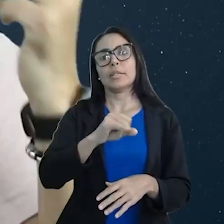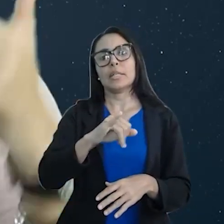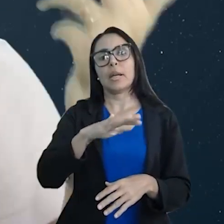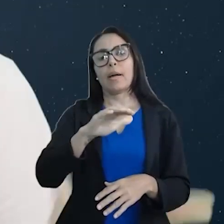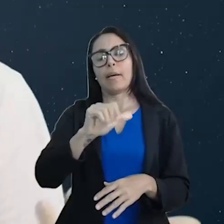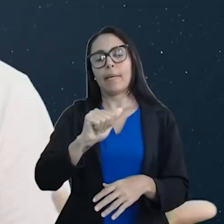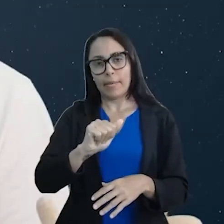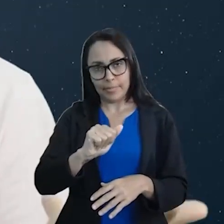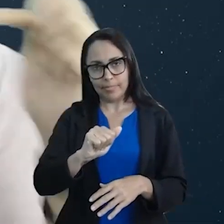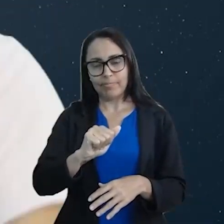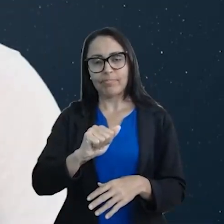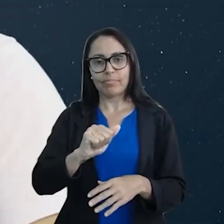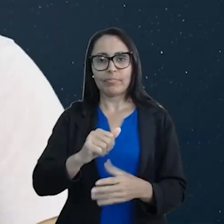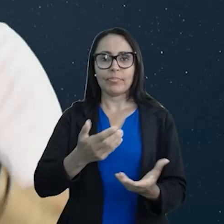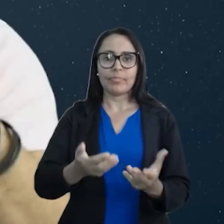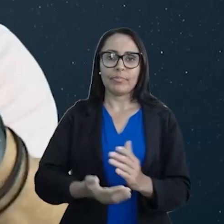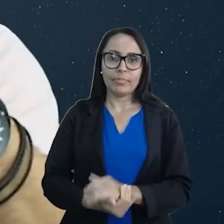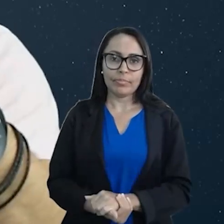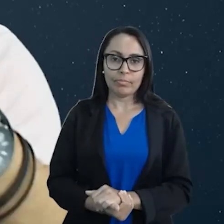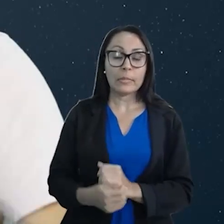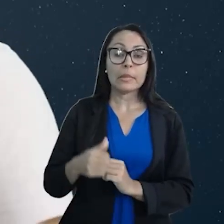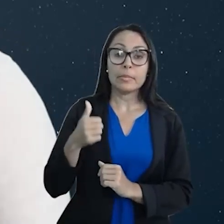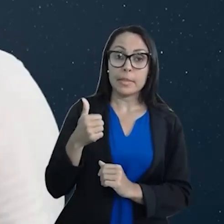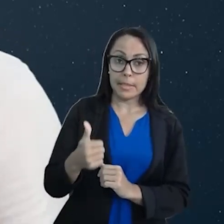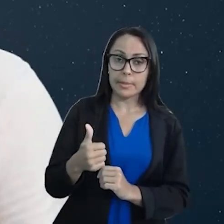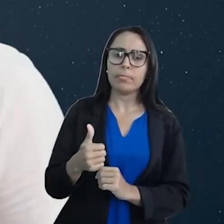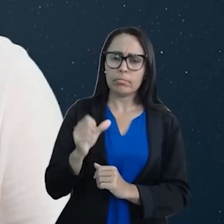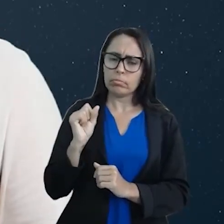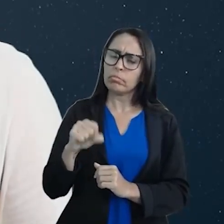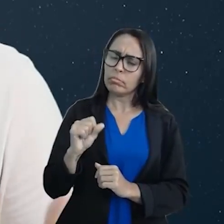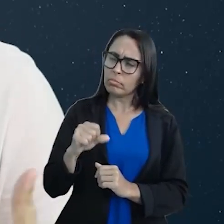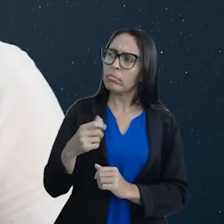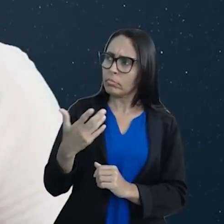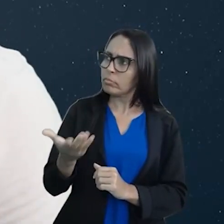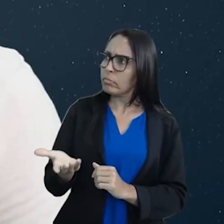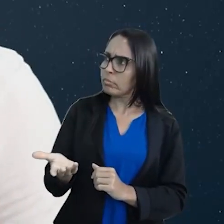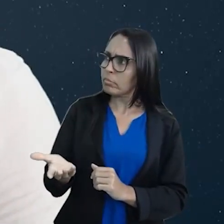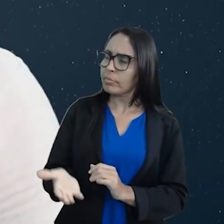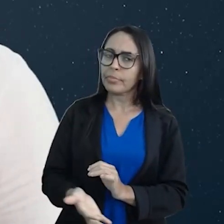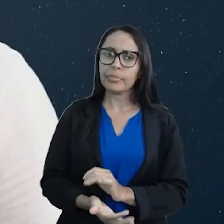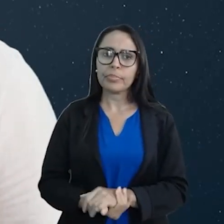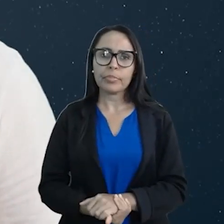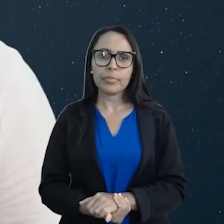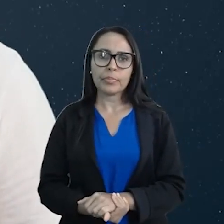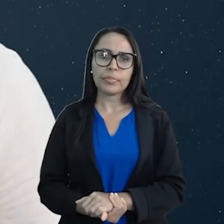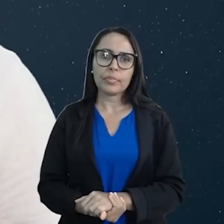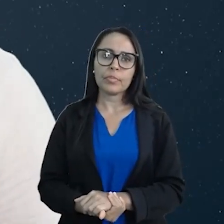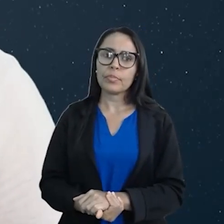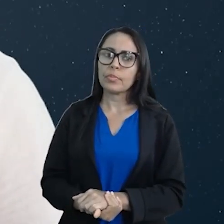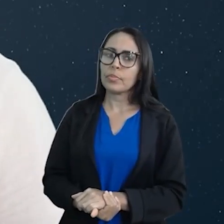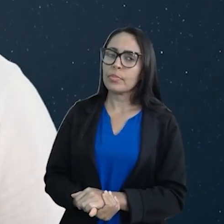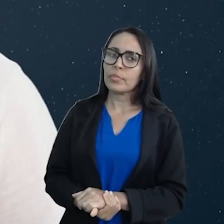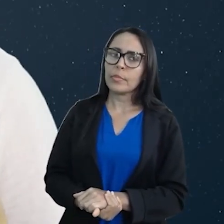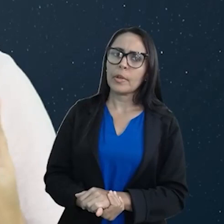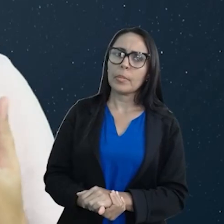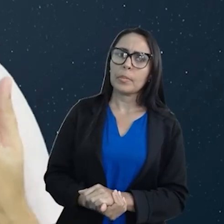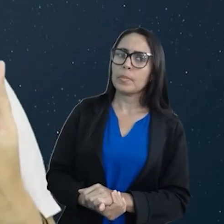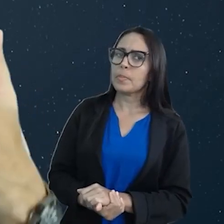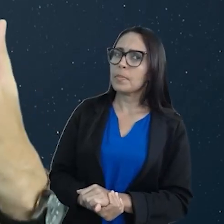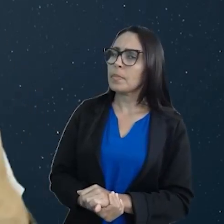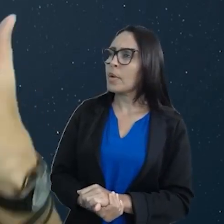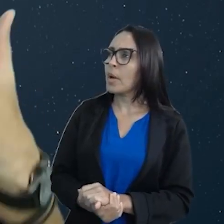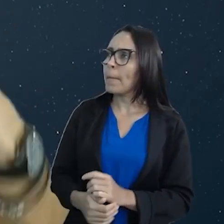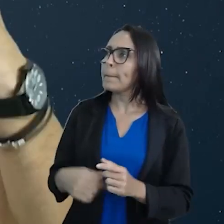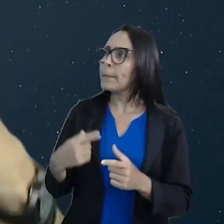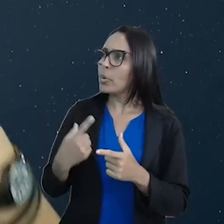heterogênea bifásica. Sim ou não? Sim. É uma mistura heterogênea. Por quê? Se eu estou